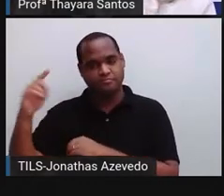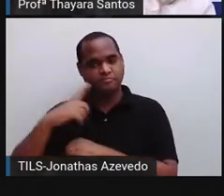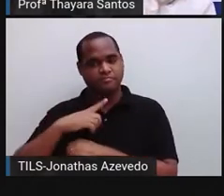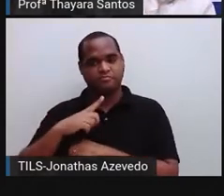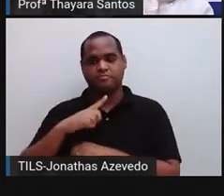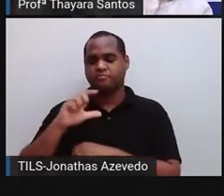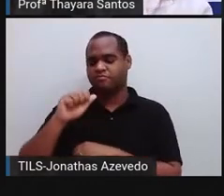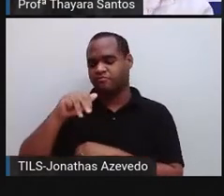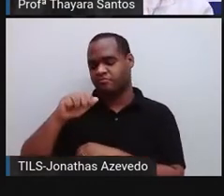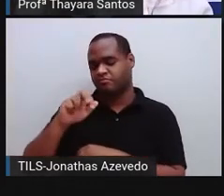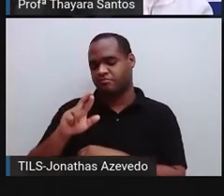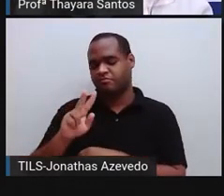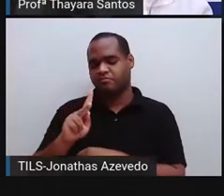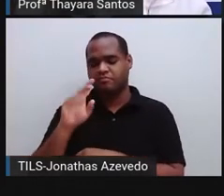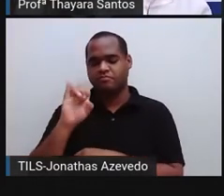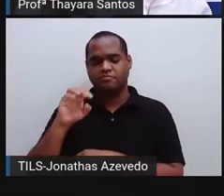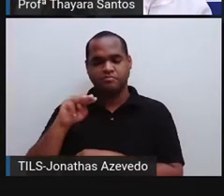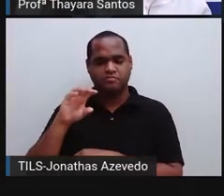Lamarquismo.